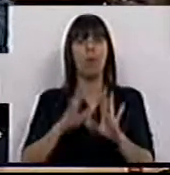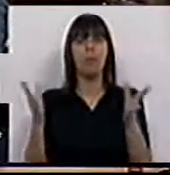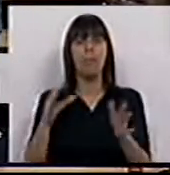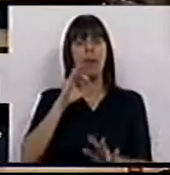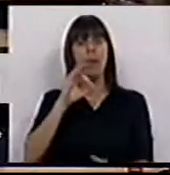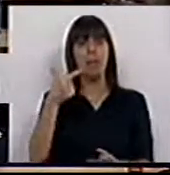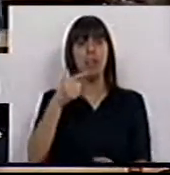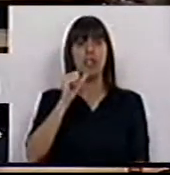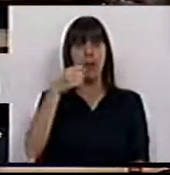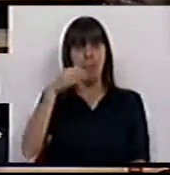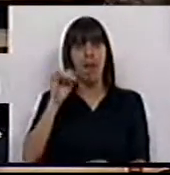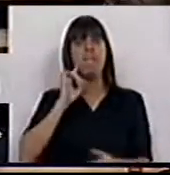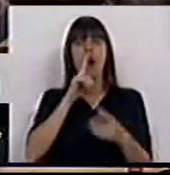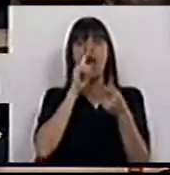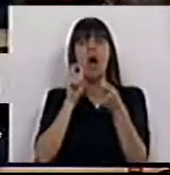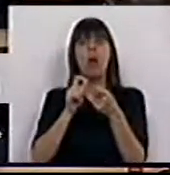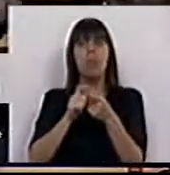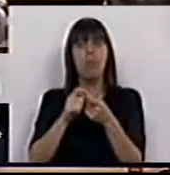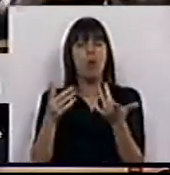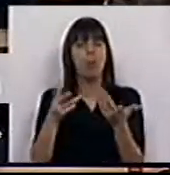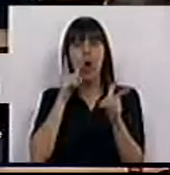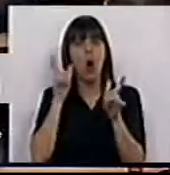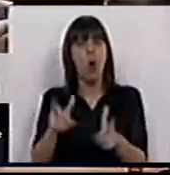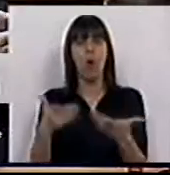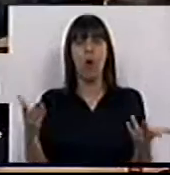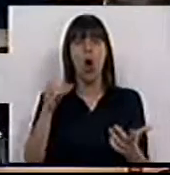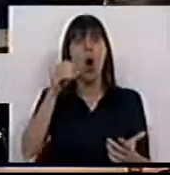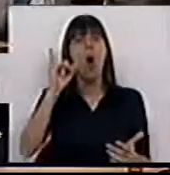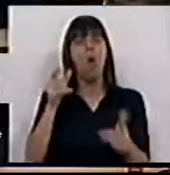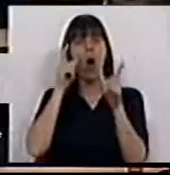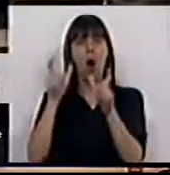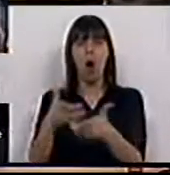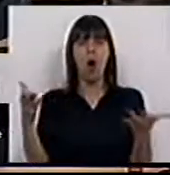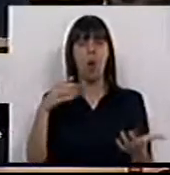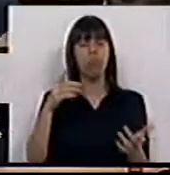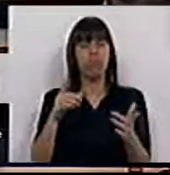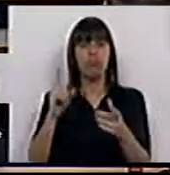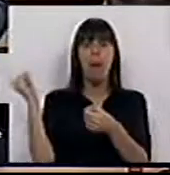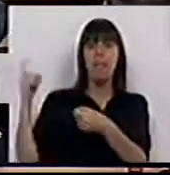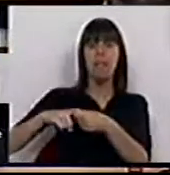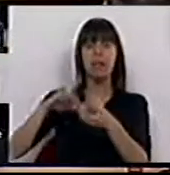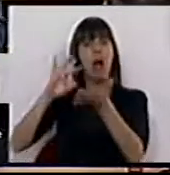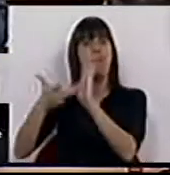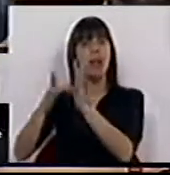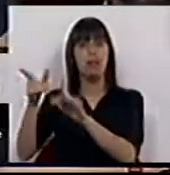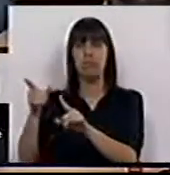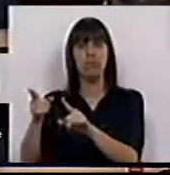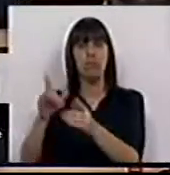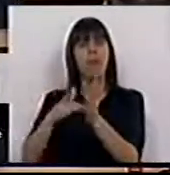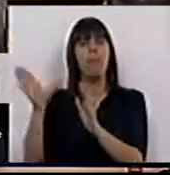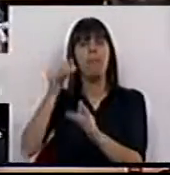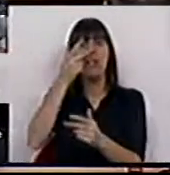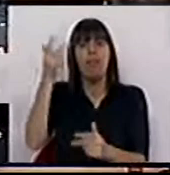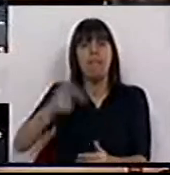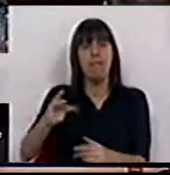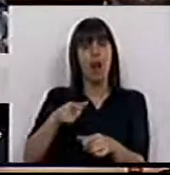A PT-SGPS, que vale muito pouco, já não controla a Oi, já não controla o seu parceiro brasileiro. É o parceiro